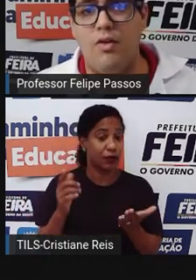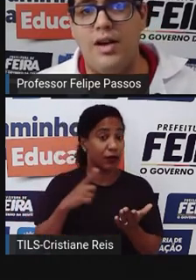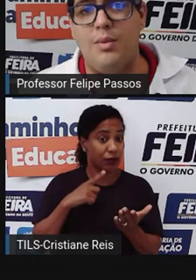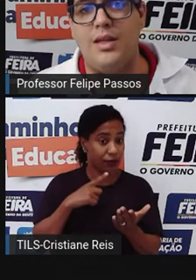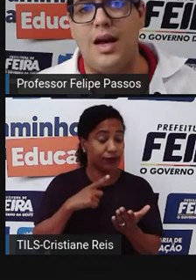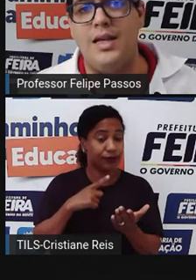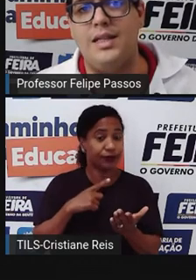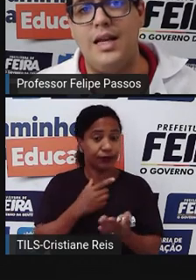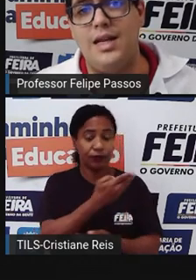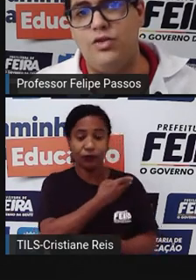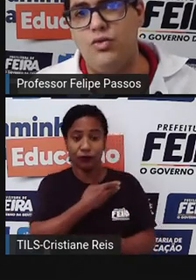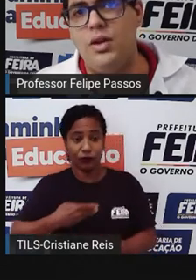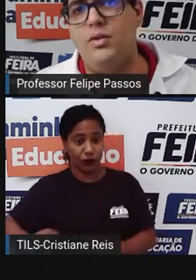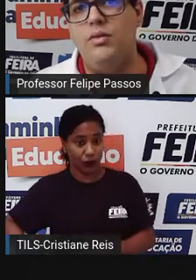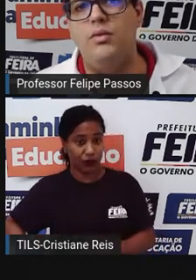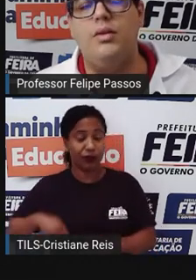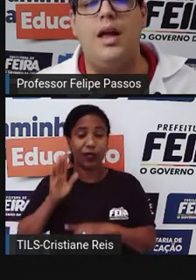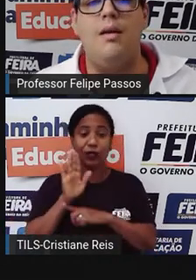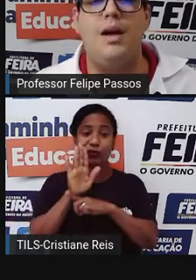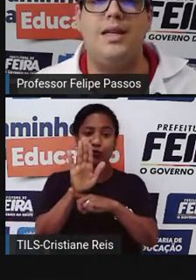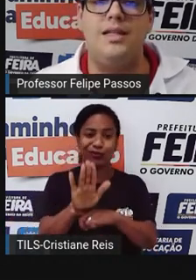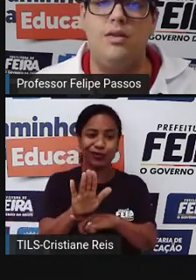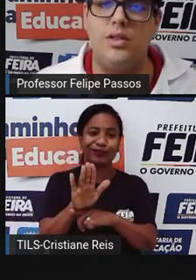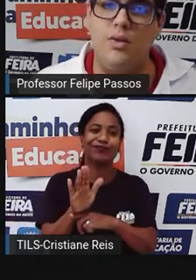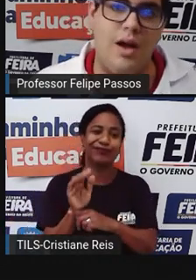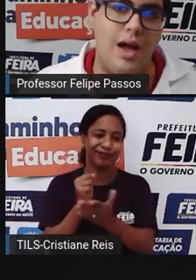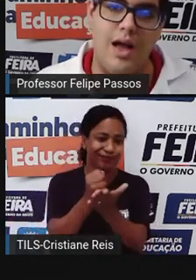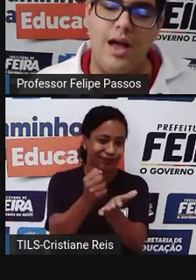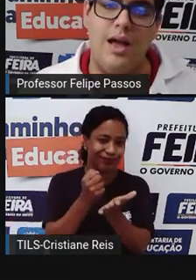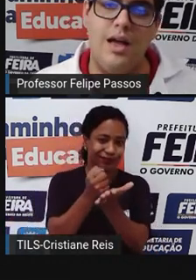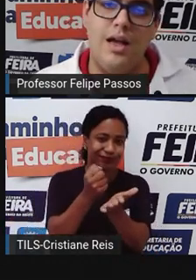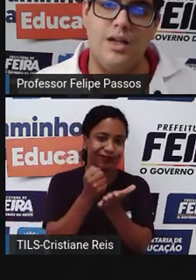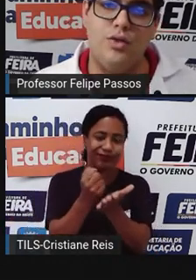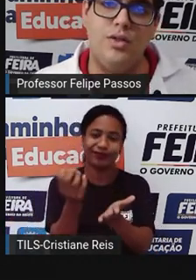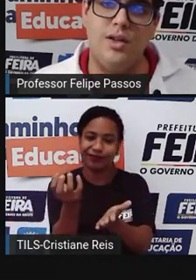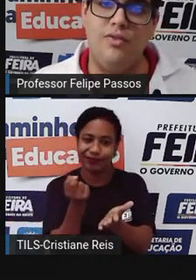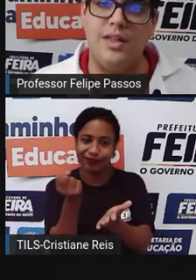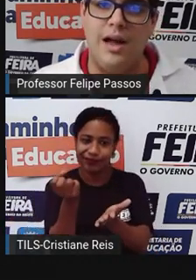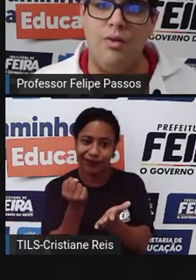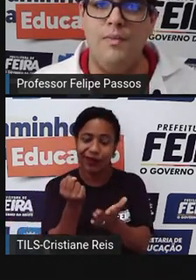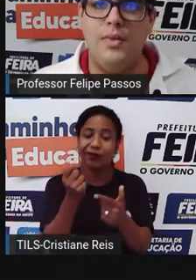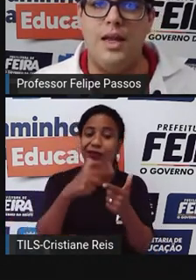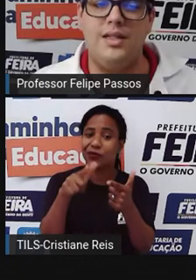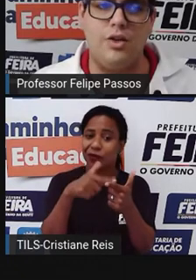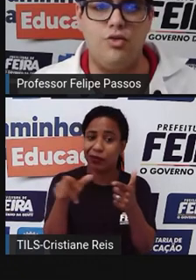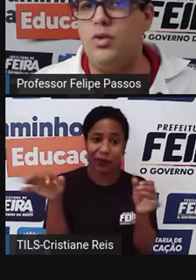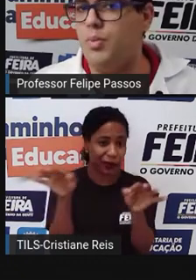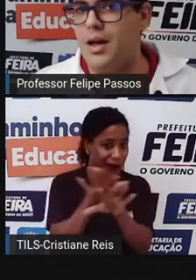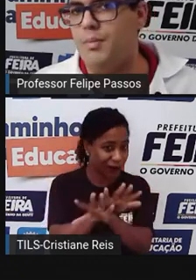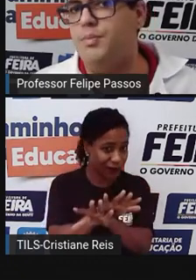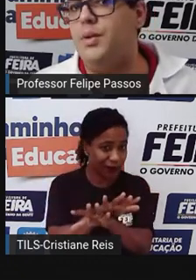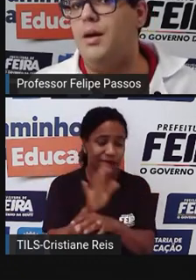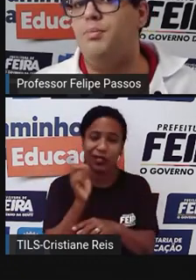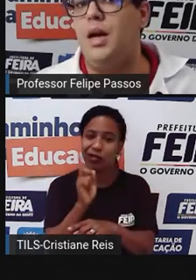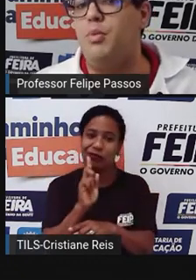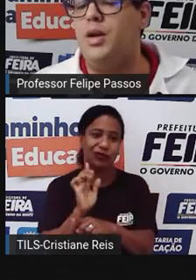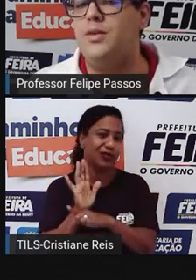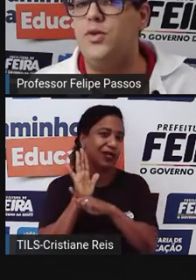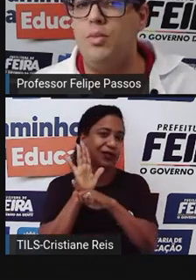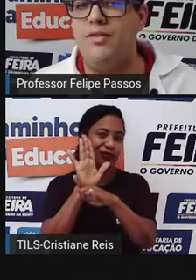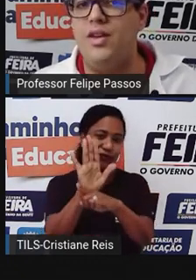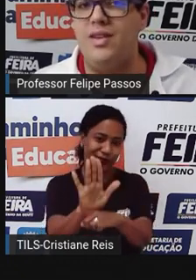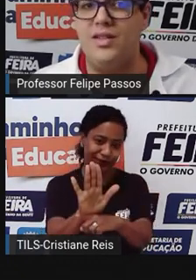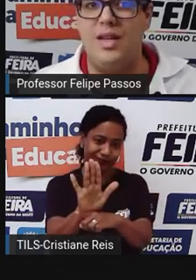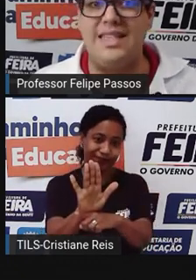governamentais que eles ajudam, né? Mas eles não são a solução final. Eles ajudam para que a